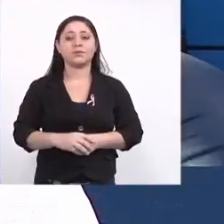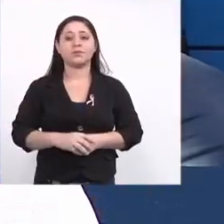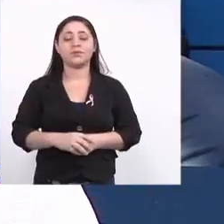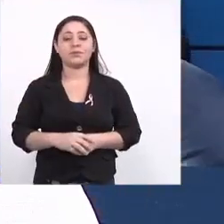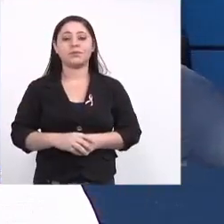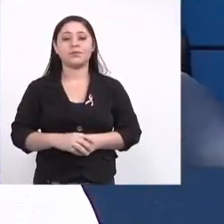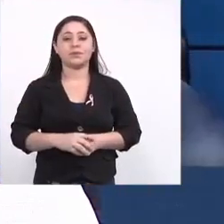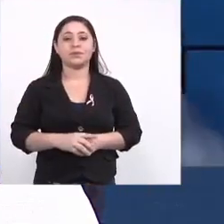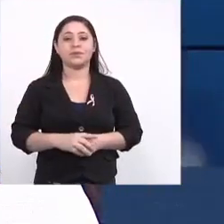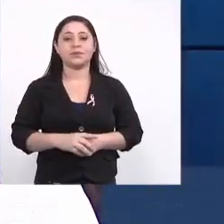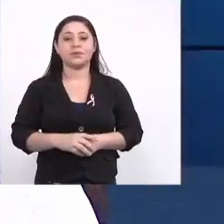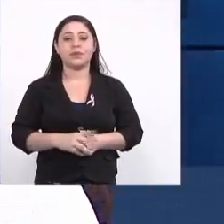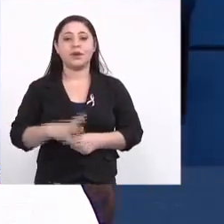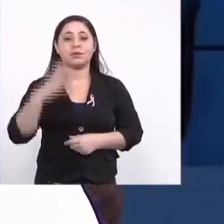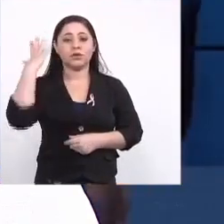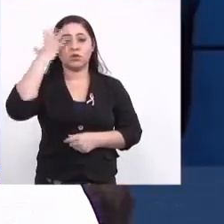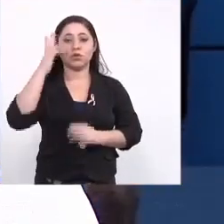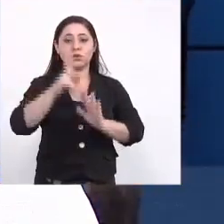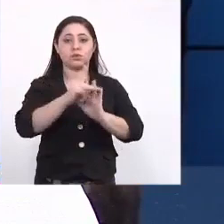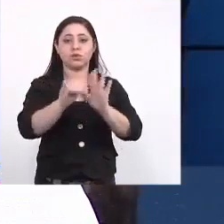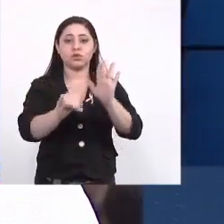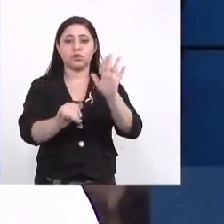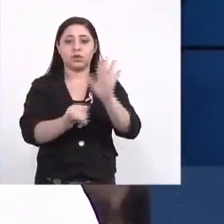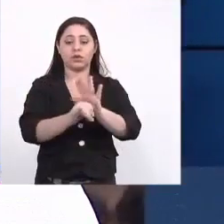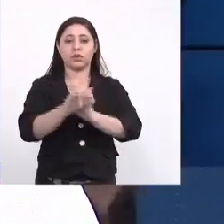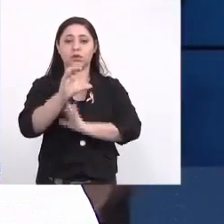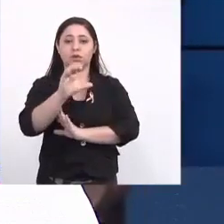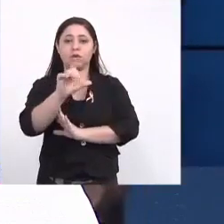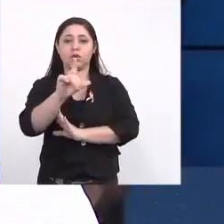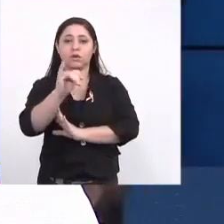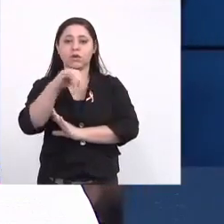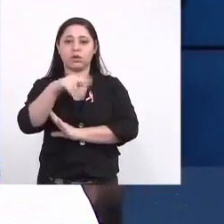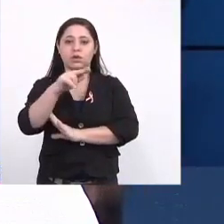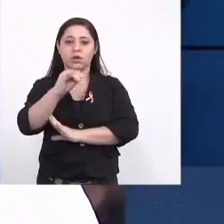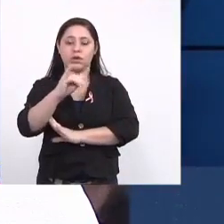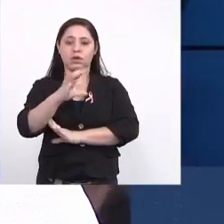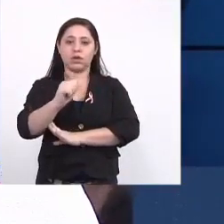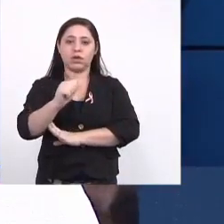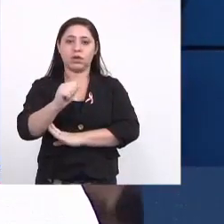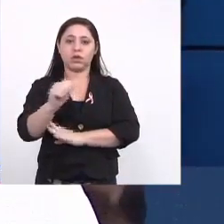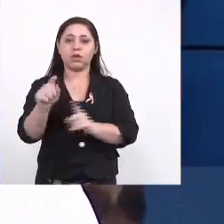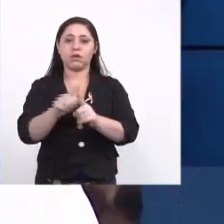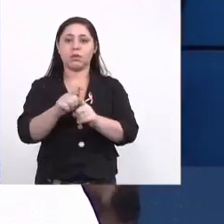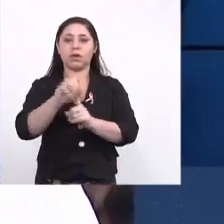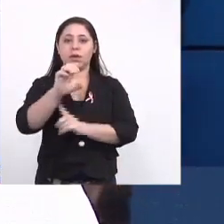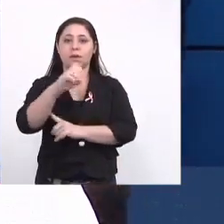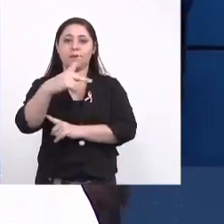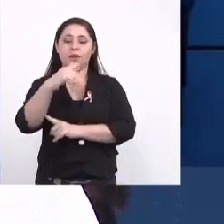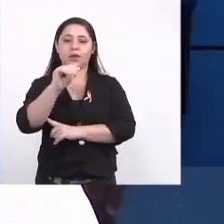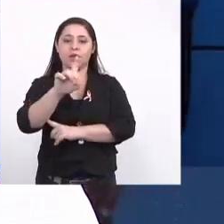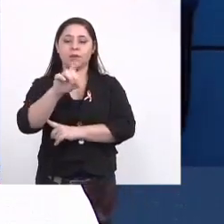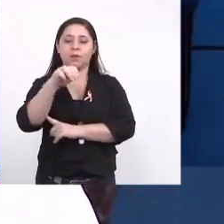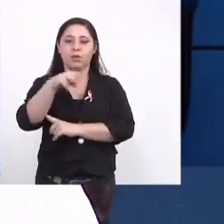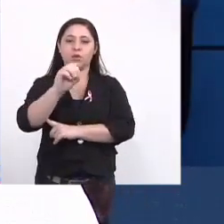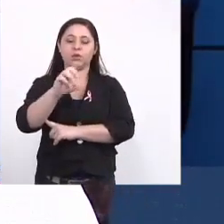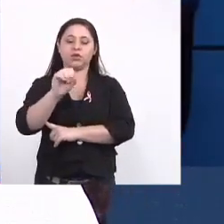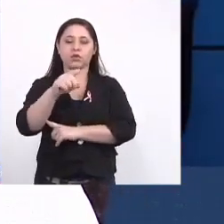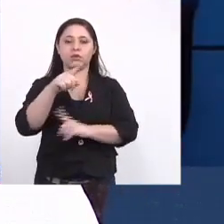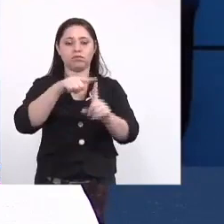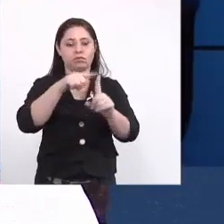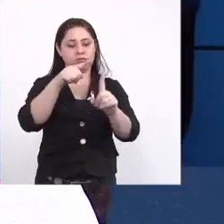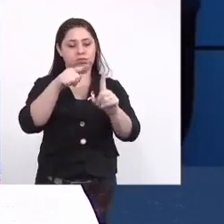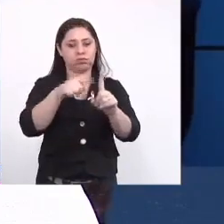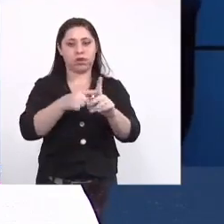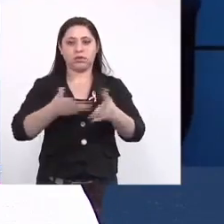a apresentação do projeto Clínica e Epidemiologia de Gestantes e